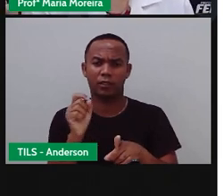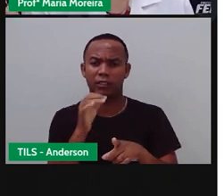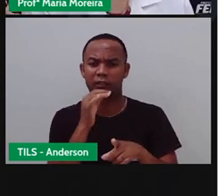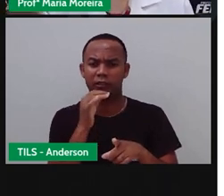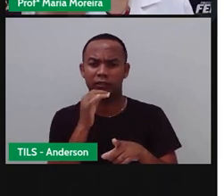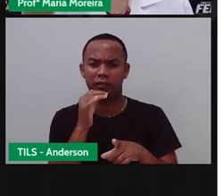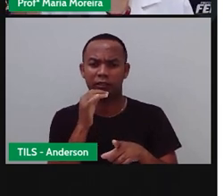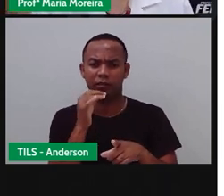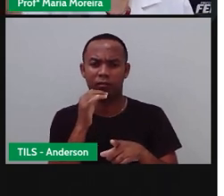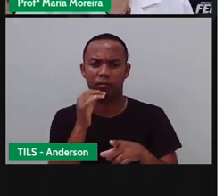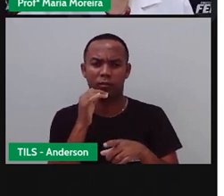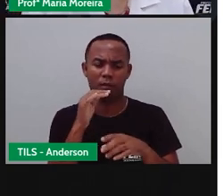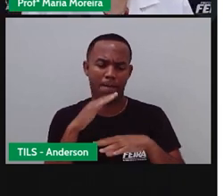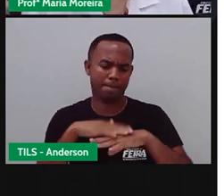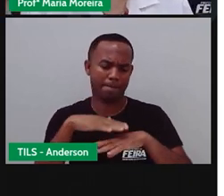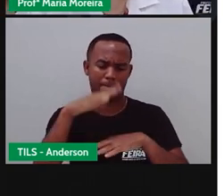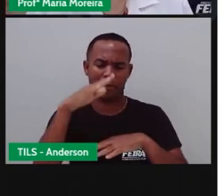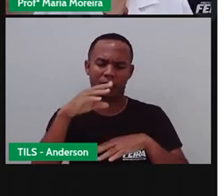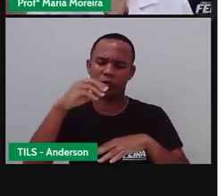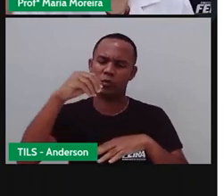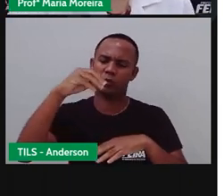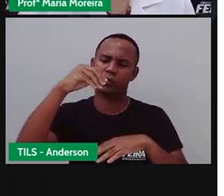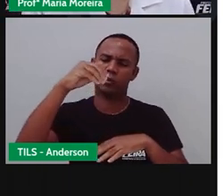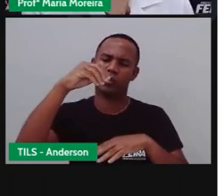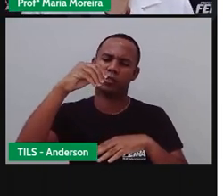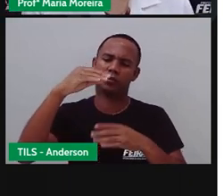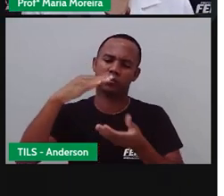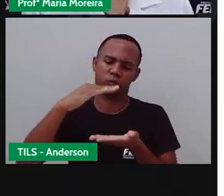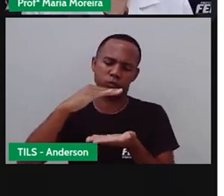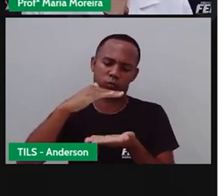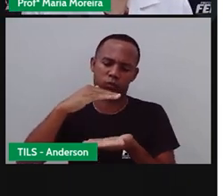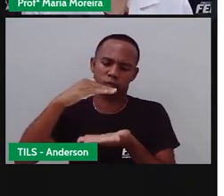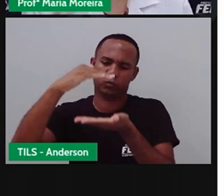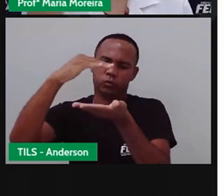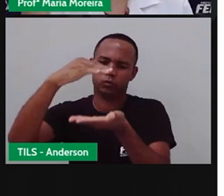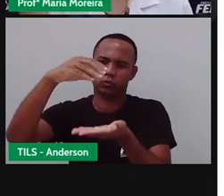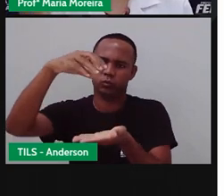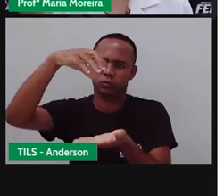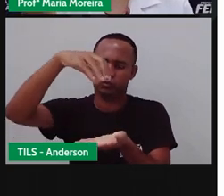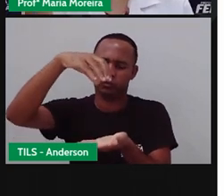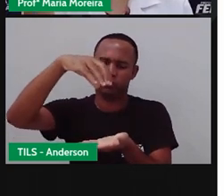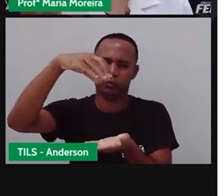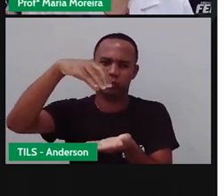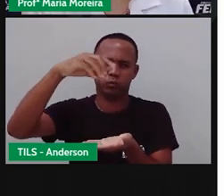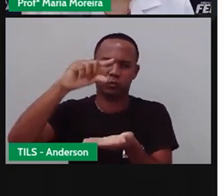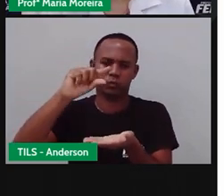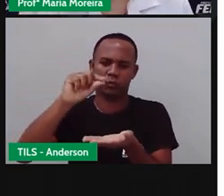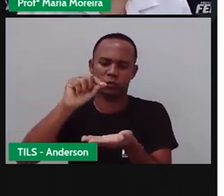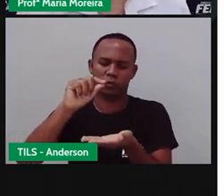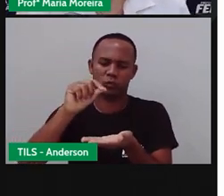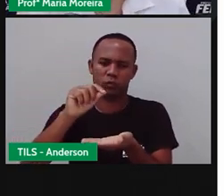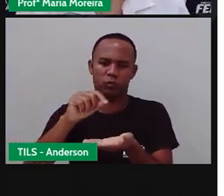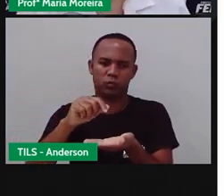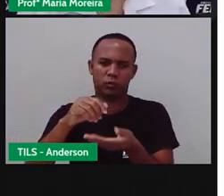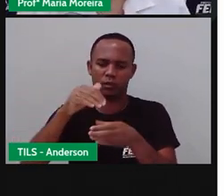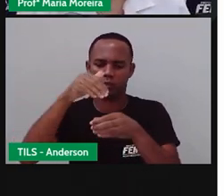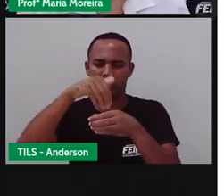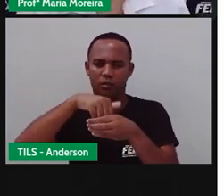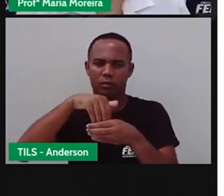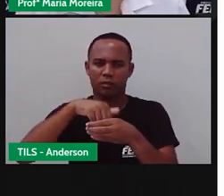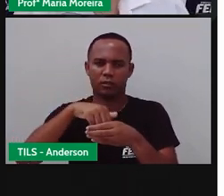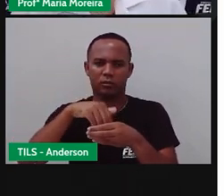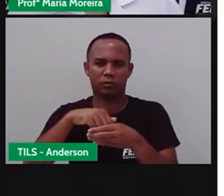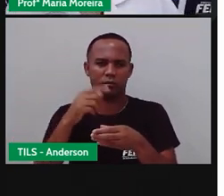A quantidade de areia, grama, né? Dessa quantidade, a gramatura da areia que vai estar dentro de cada recipiente.